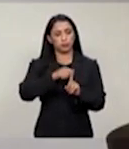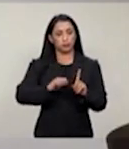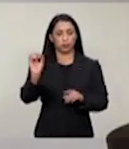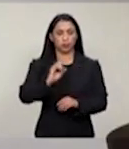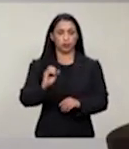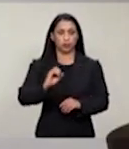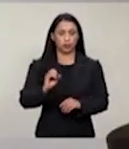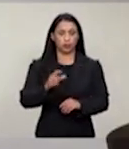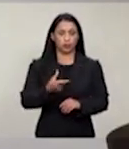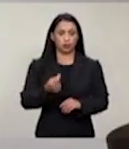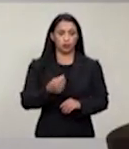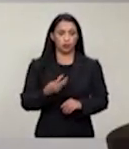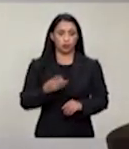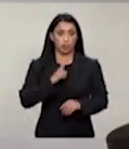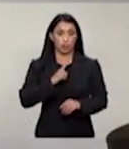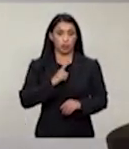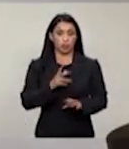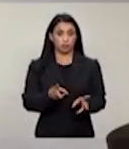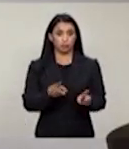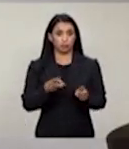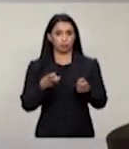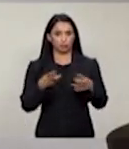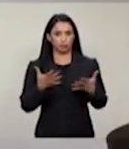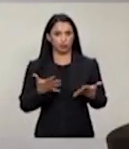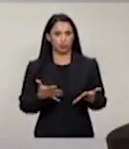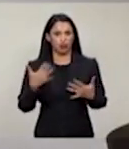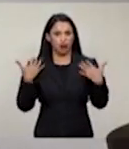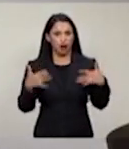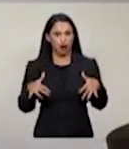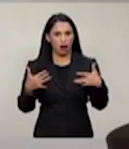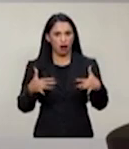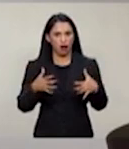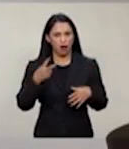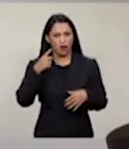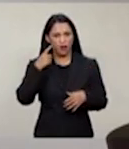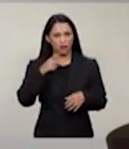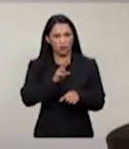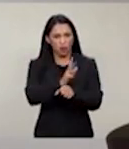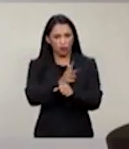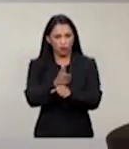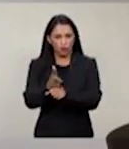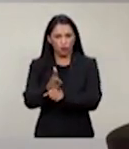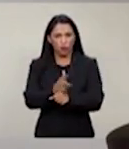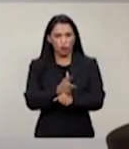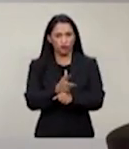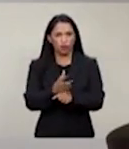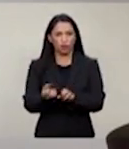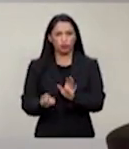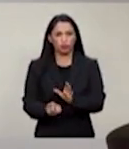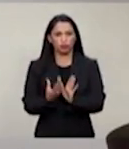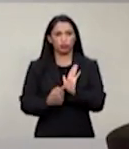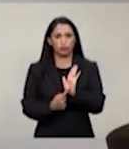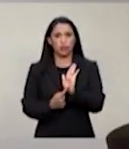após perplexo, assistir o vídeo de lançamento